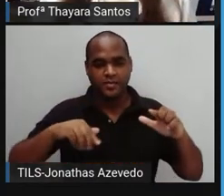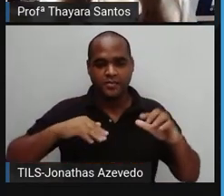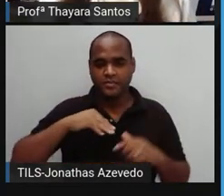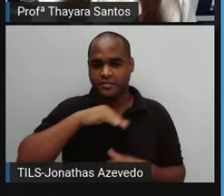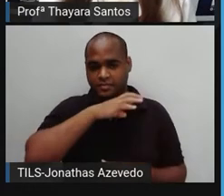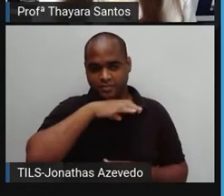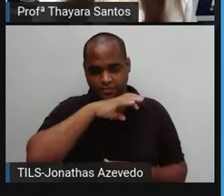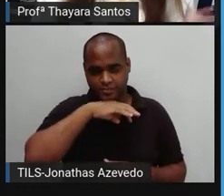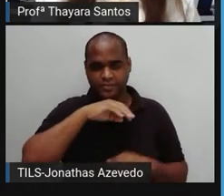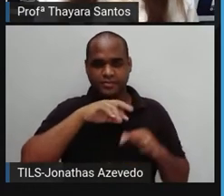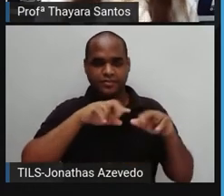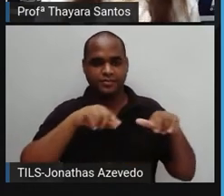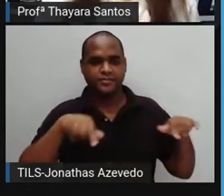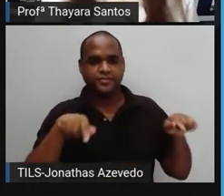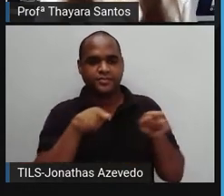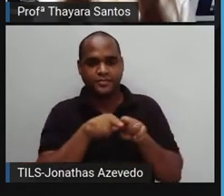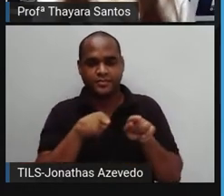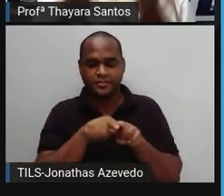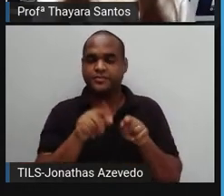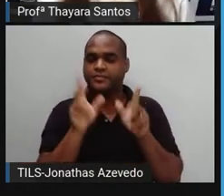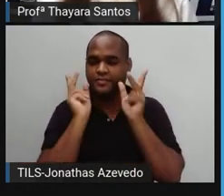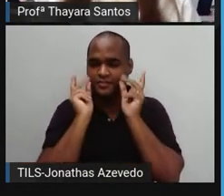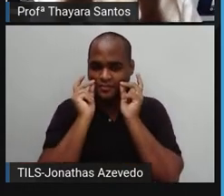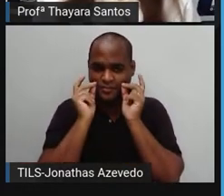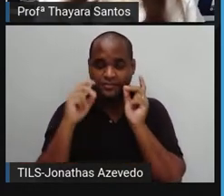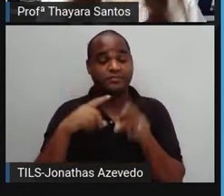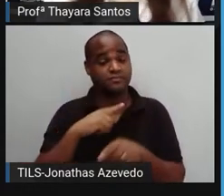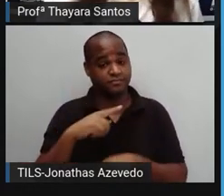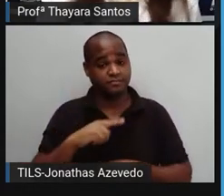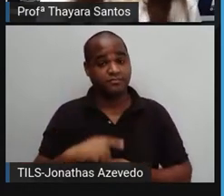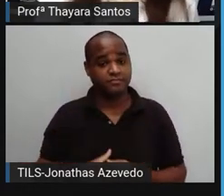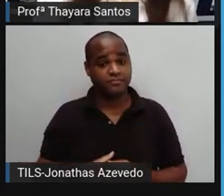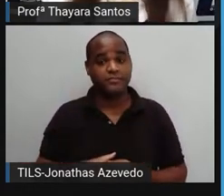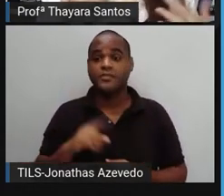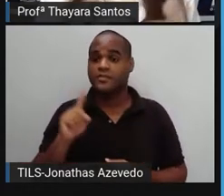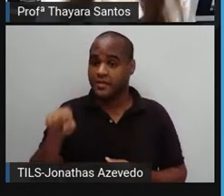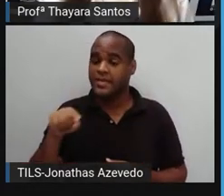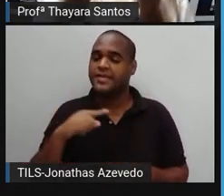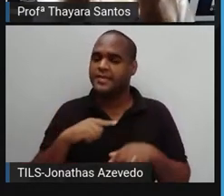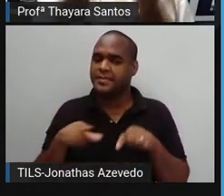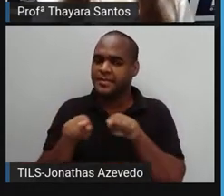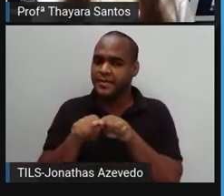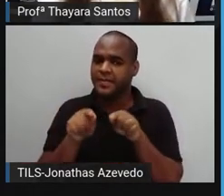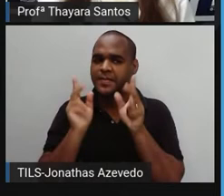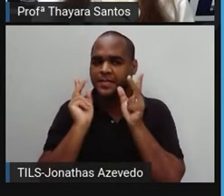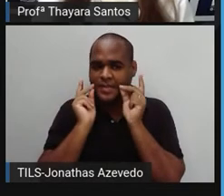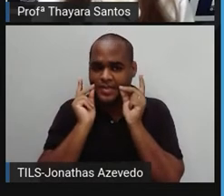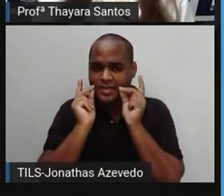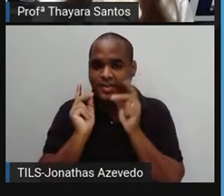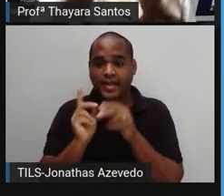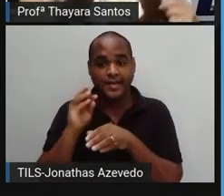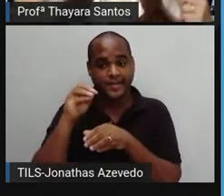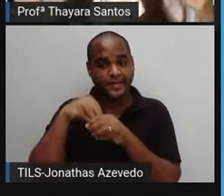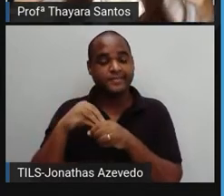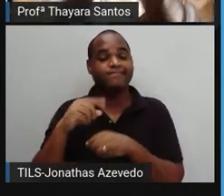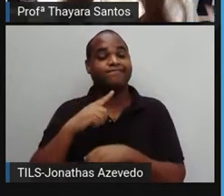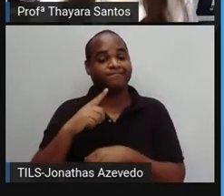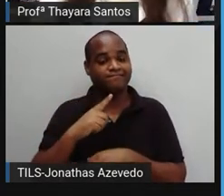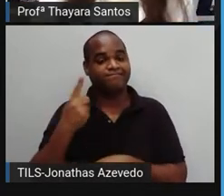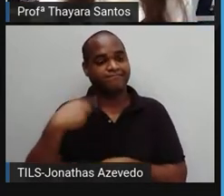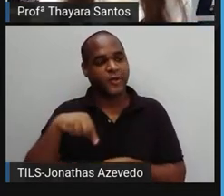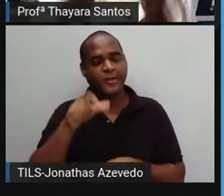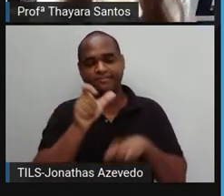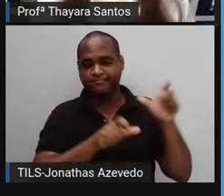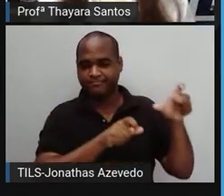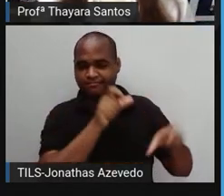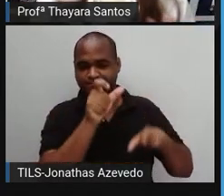ambiente, a gente também está consumindo plástico, porque eles consumiram e esse plástico acaba sendo depositado na gente. Outra